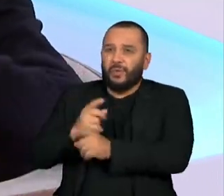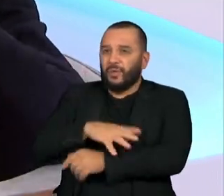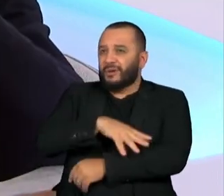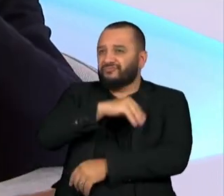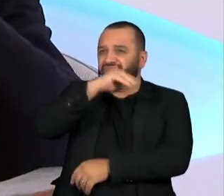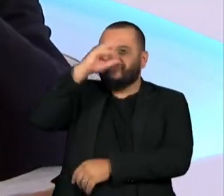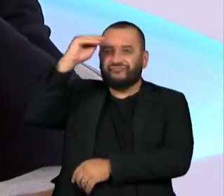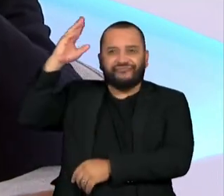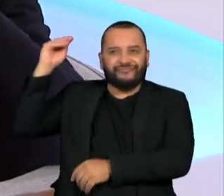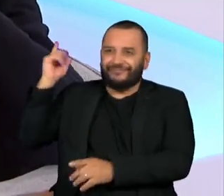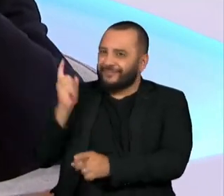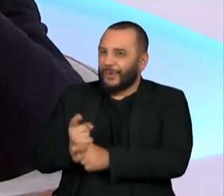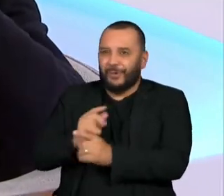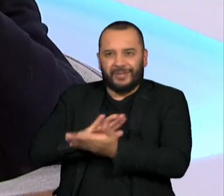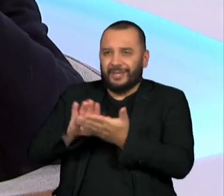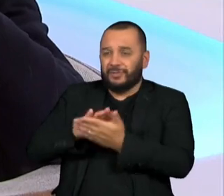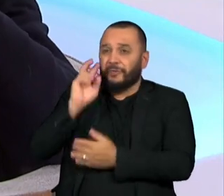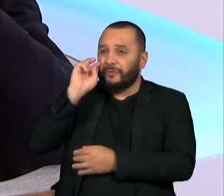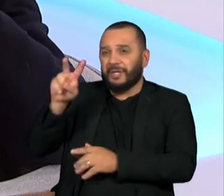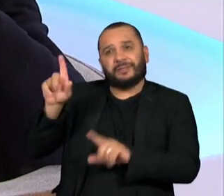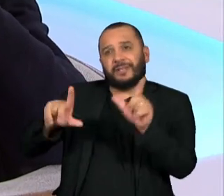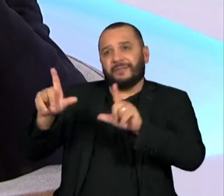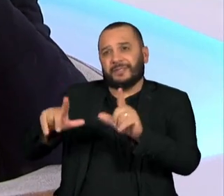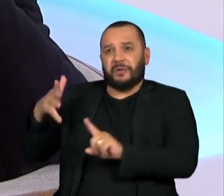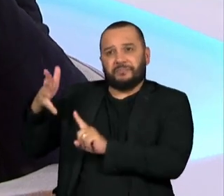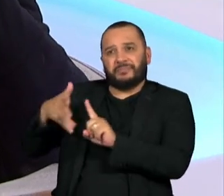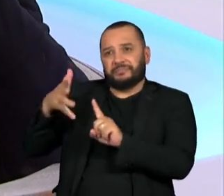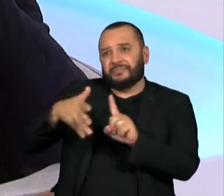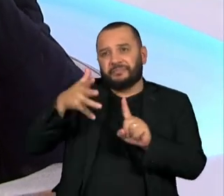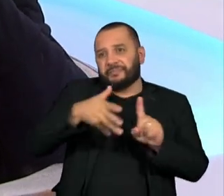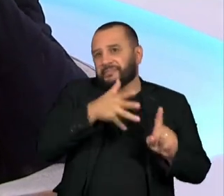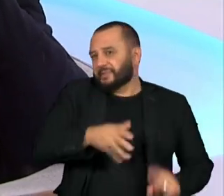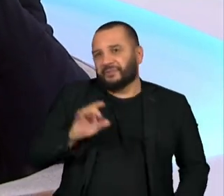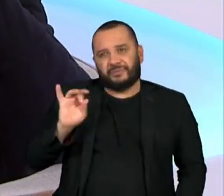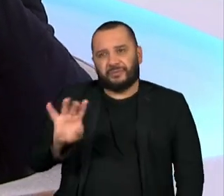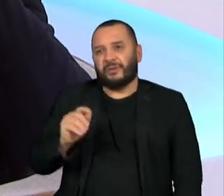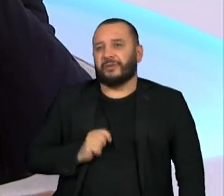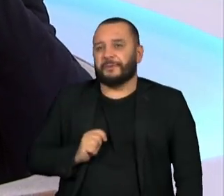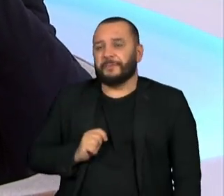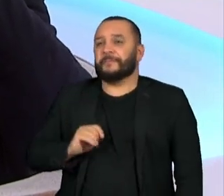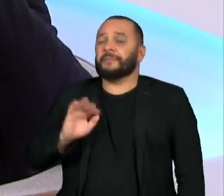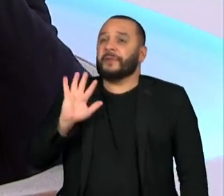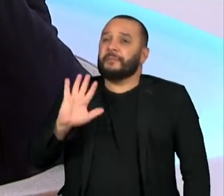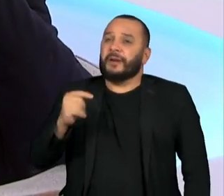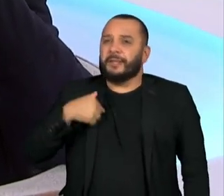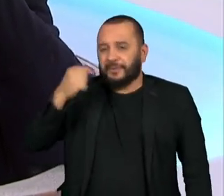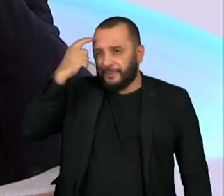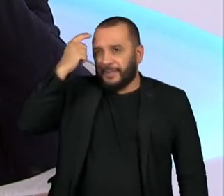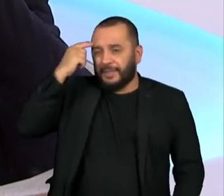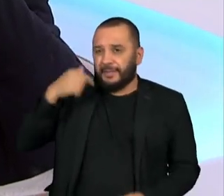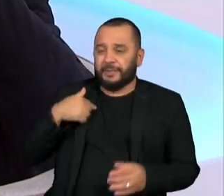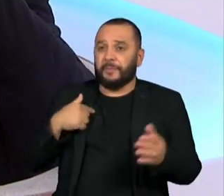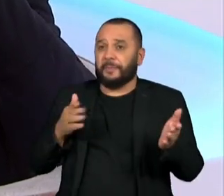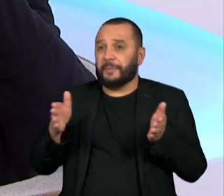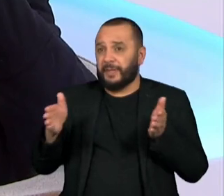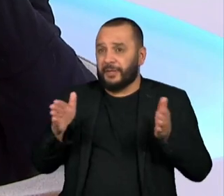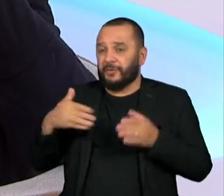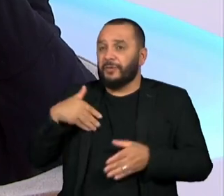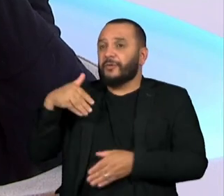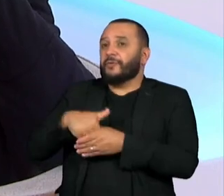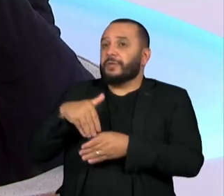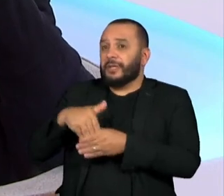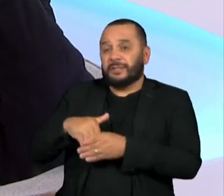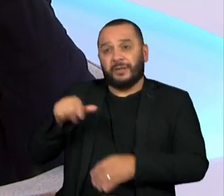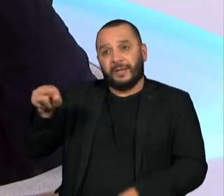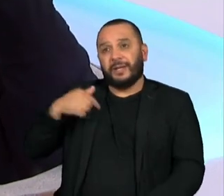fazendo discursos. Eu tenho a impressão de que ao longo da campanha eleitoral ele insistiu